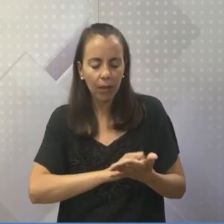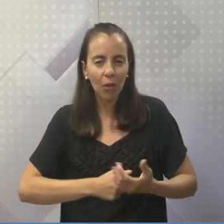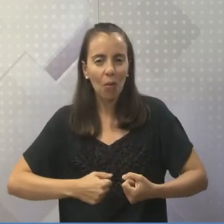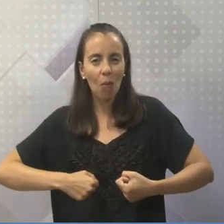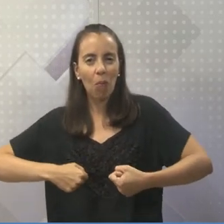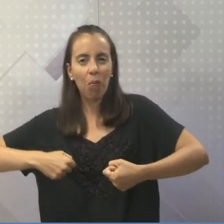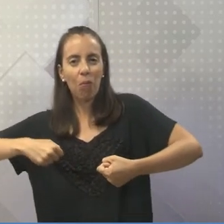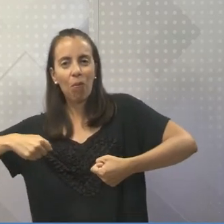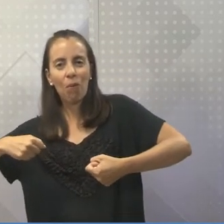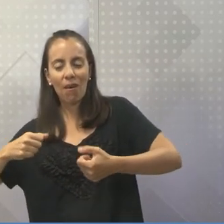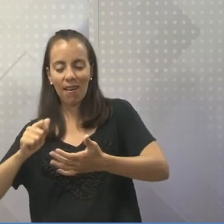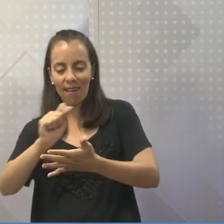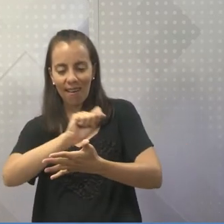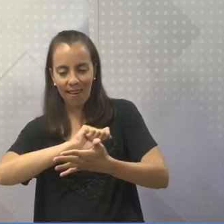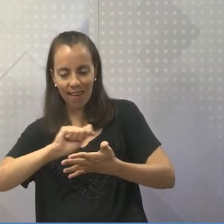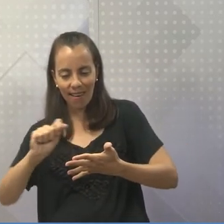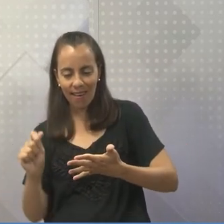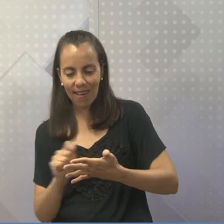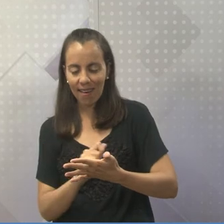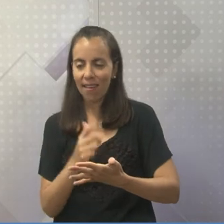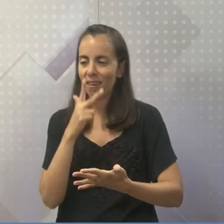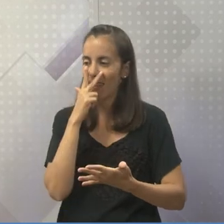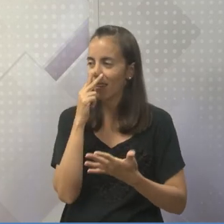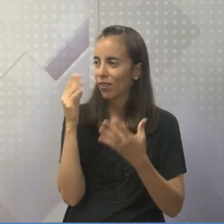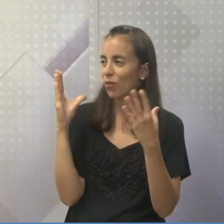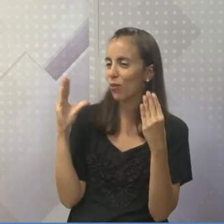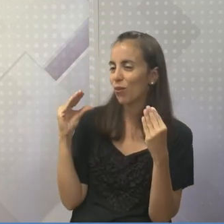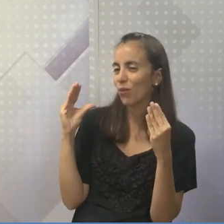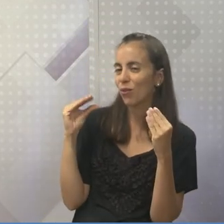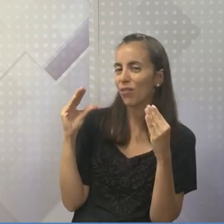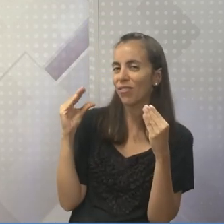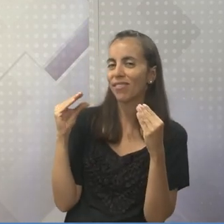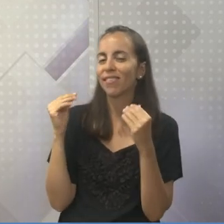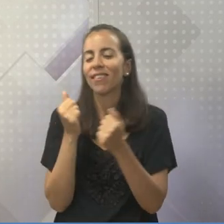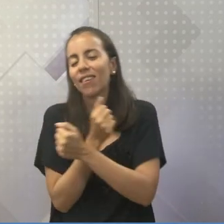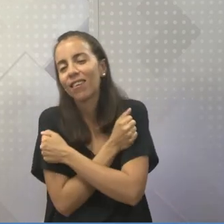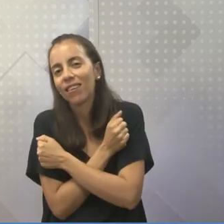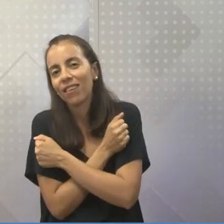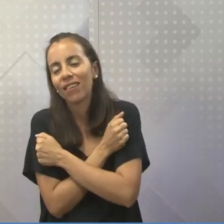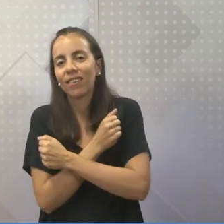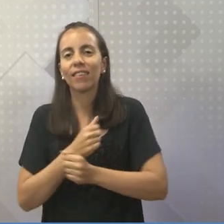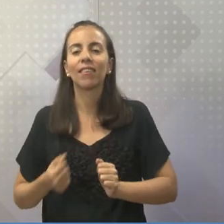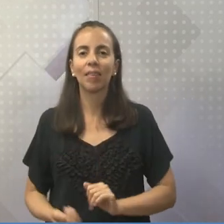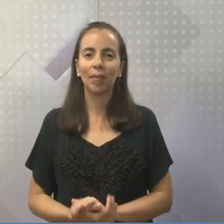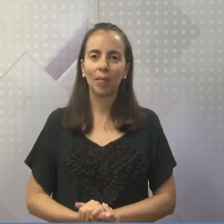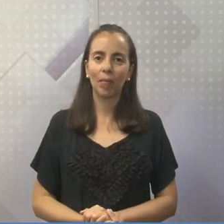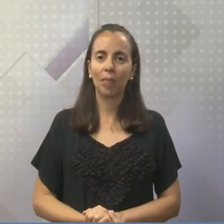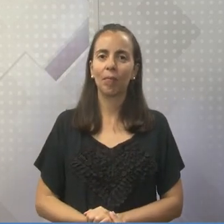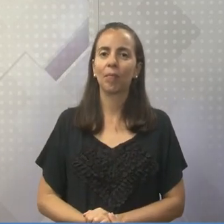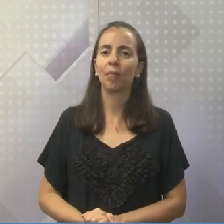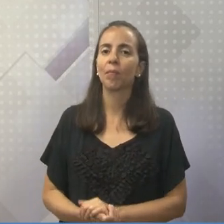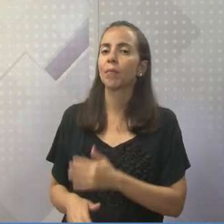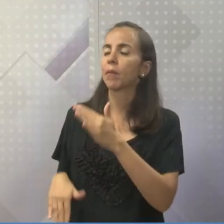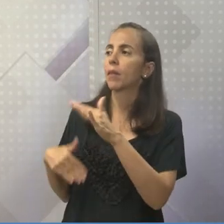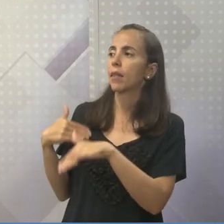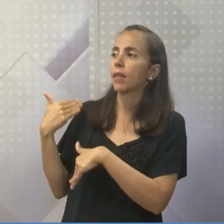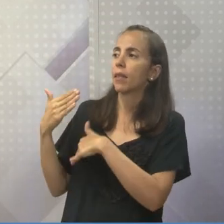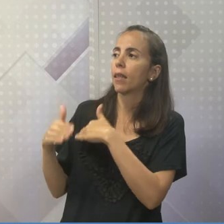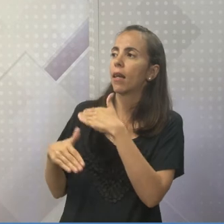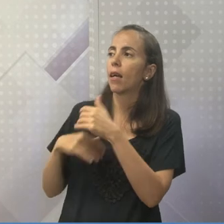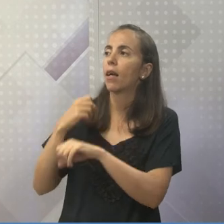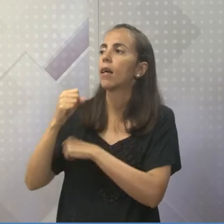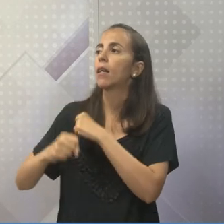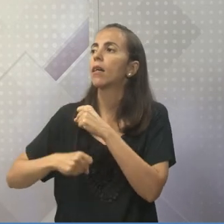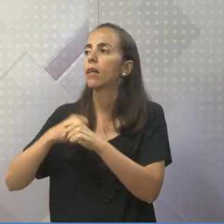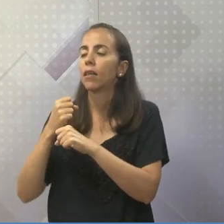gordinho, que aparentasse mais um conforto, talvez um aconchego. Pois bem. Só que passaram-se os anos,